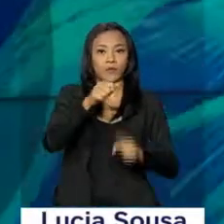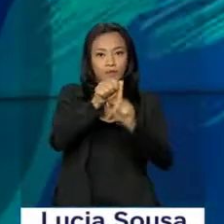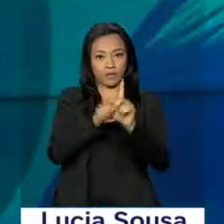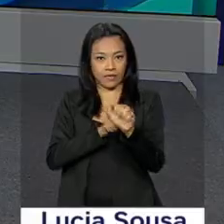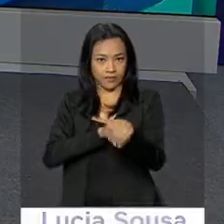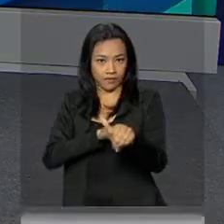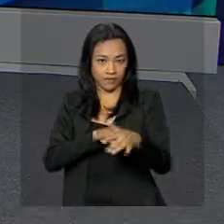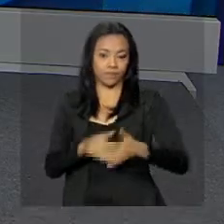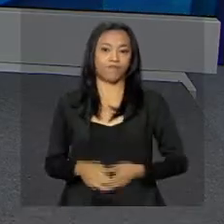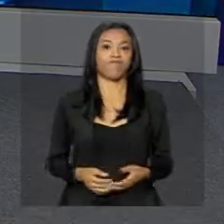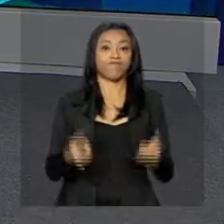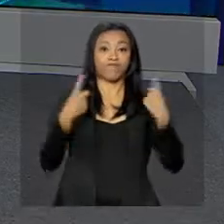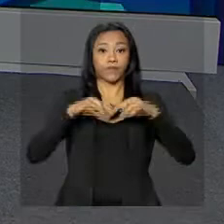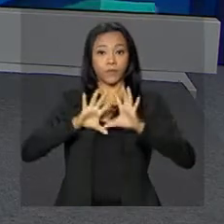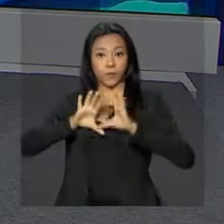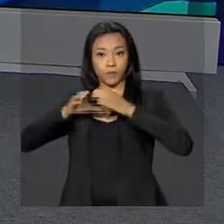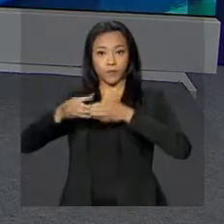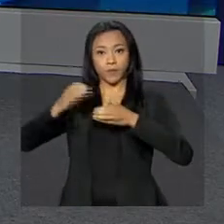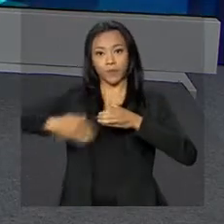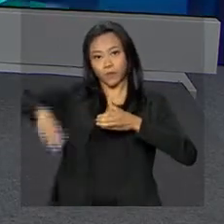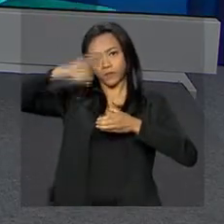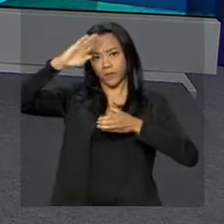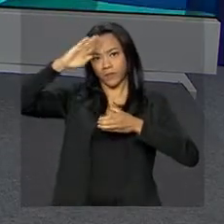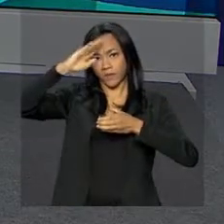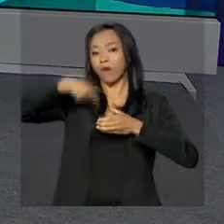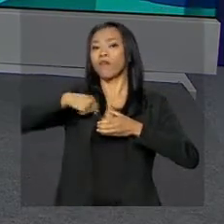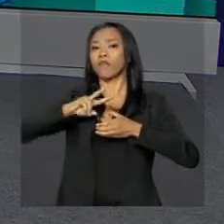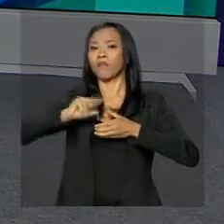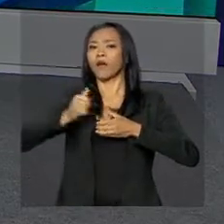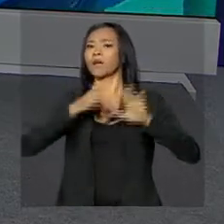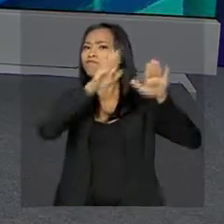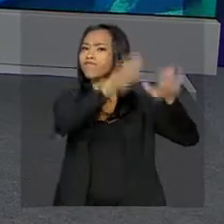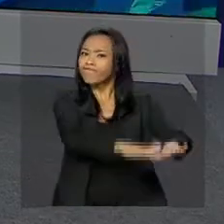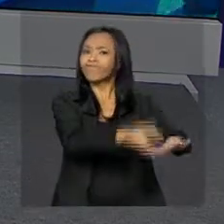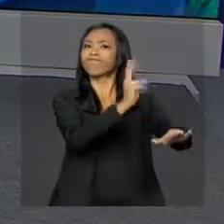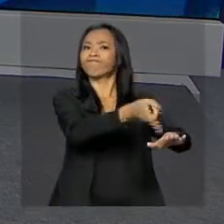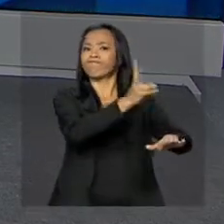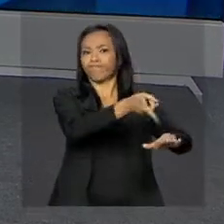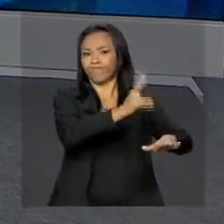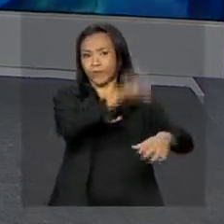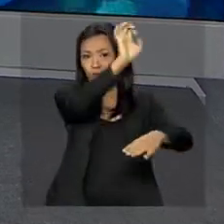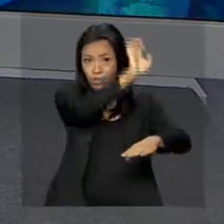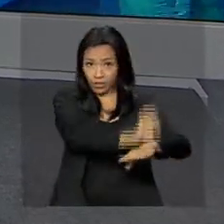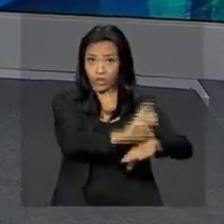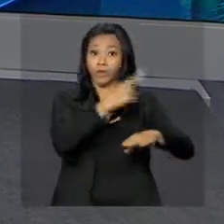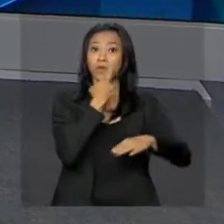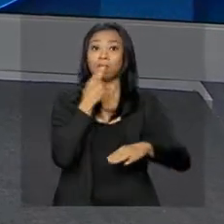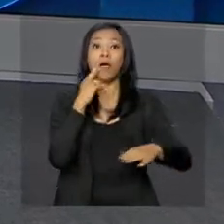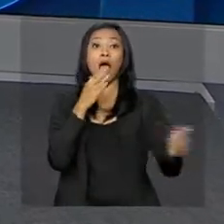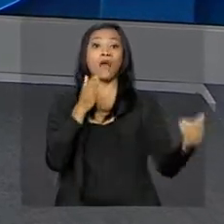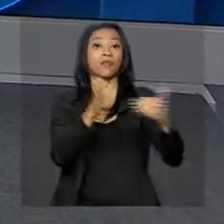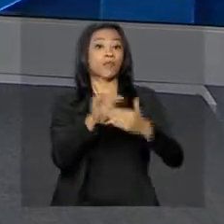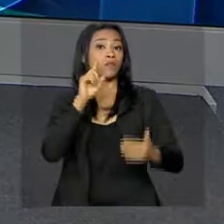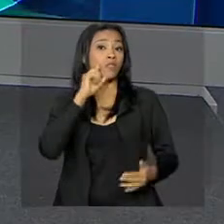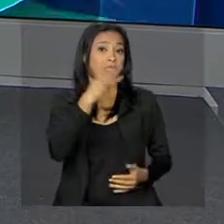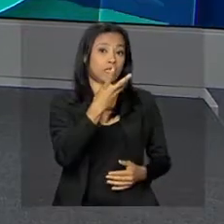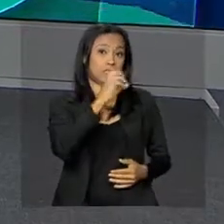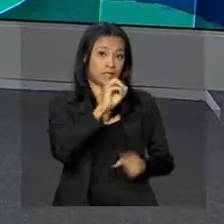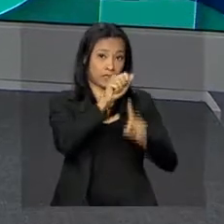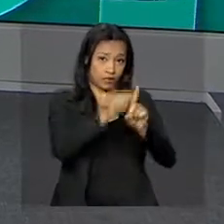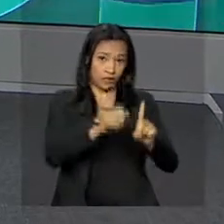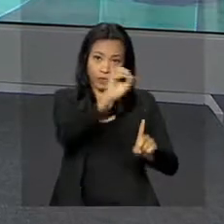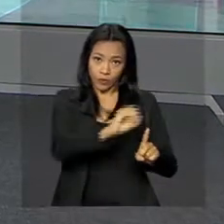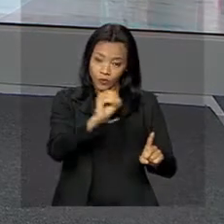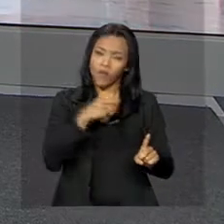setembro. As forças armadas vão continuar em Roraima até o dia 30 de outubro. Vamos saber os detalhes ao vivo com o